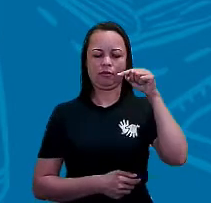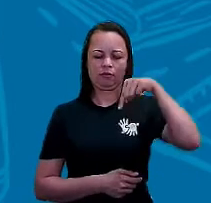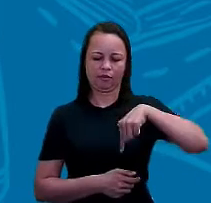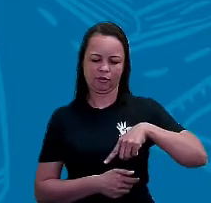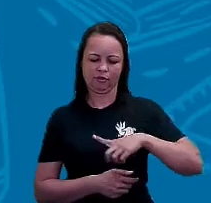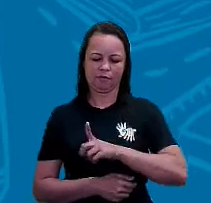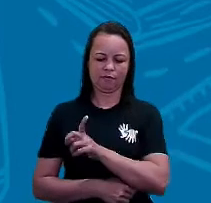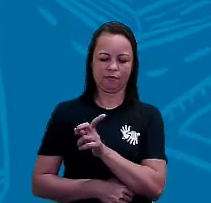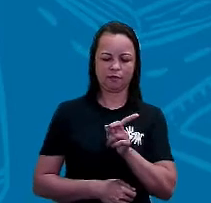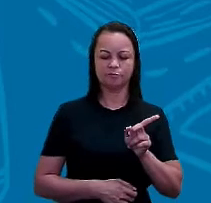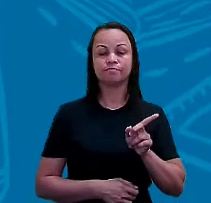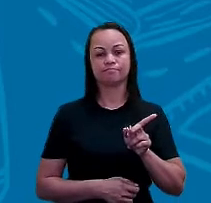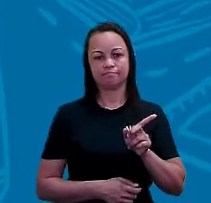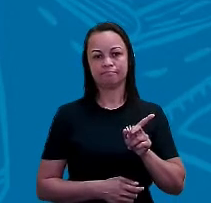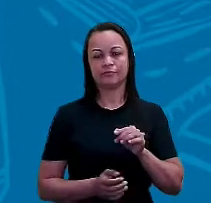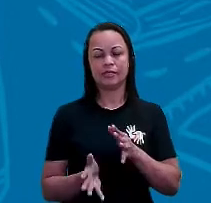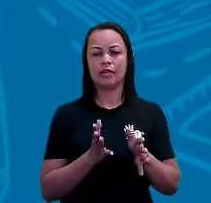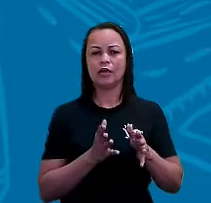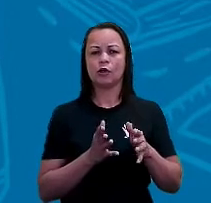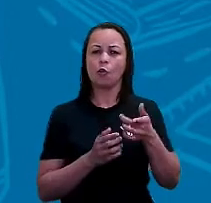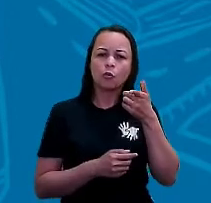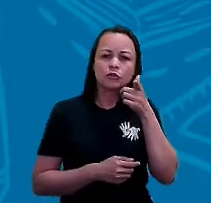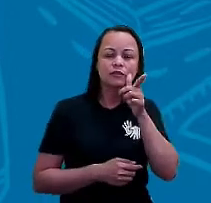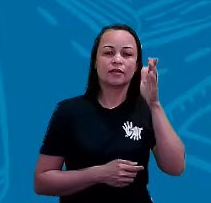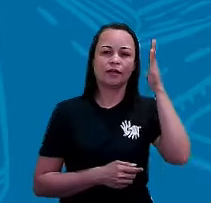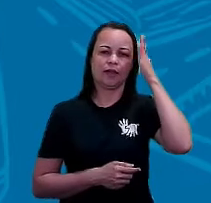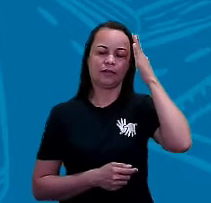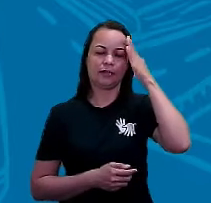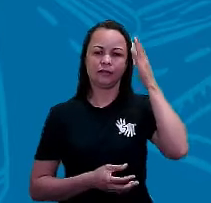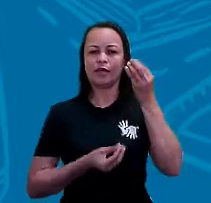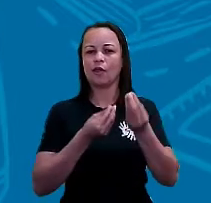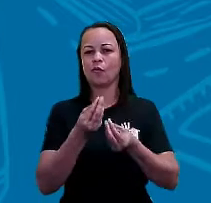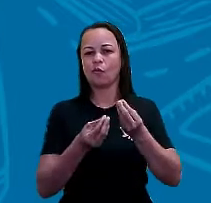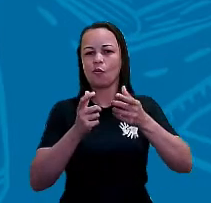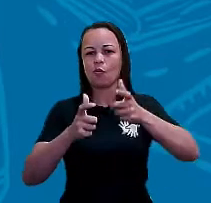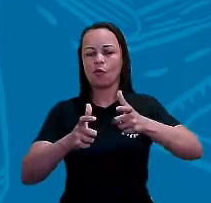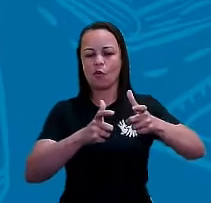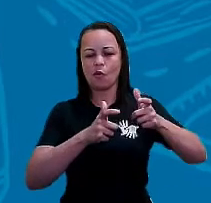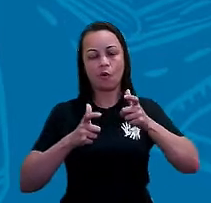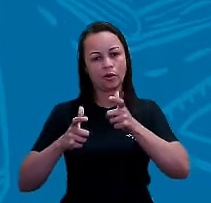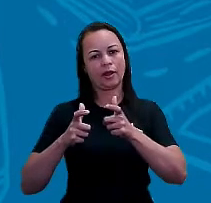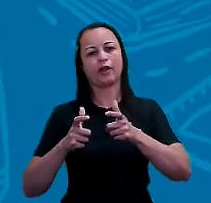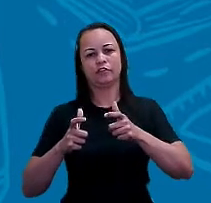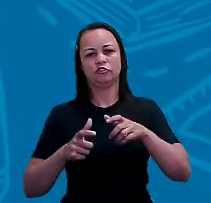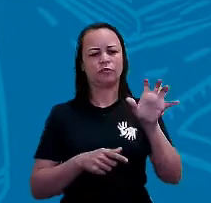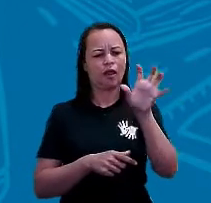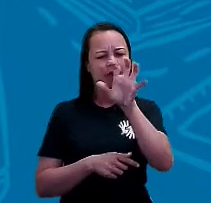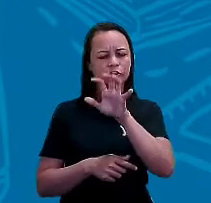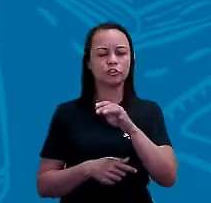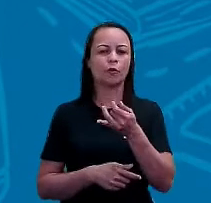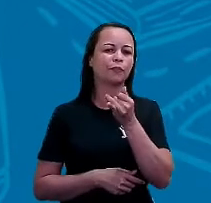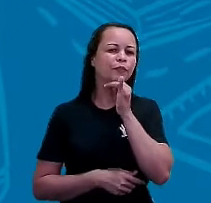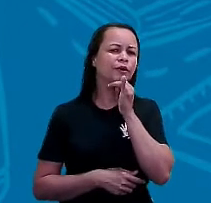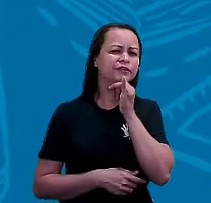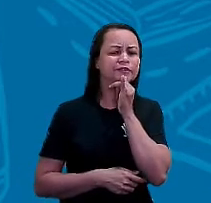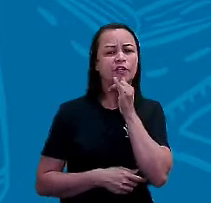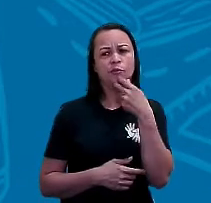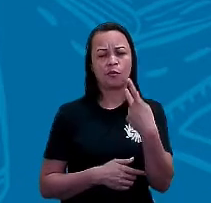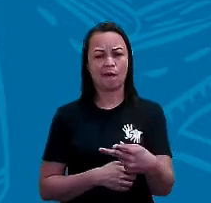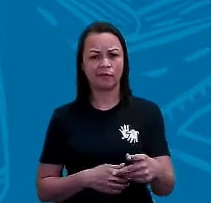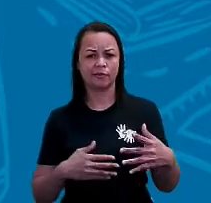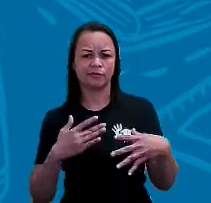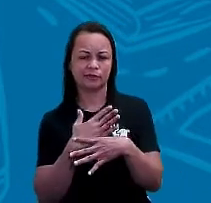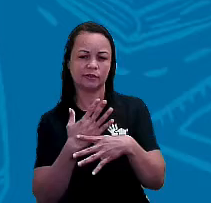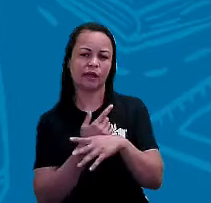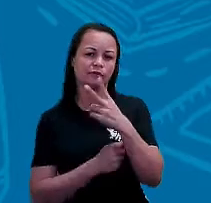certo? Para que a gente consiga entender onde ficam localizadas as determinadas regiões, por exemplo, da nossa cidade.